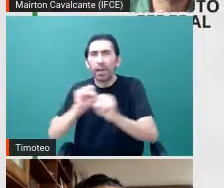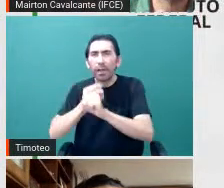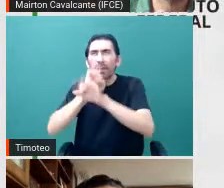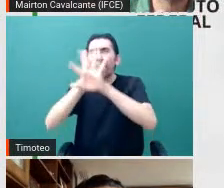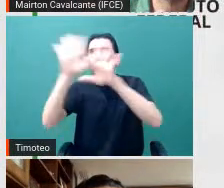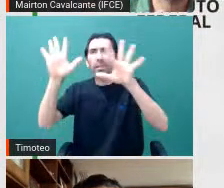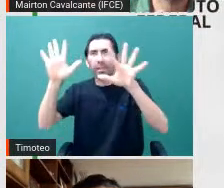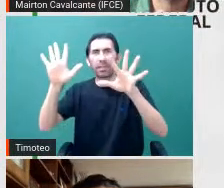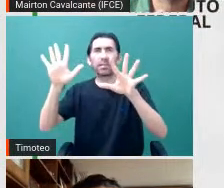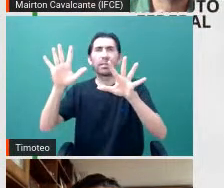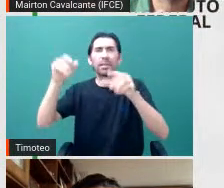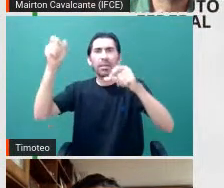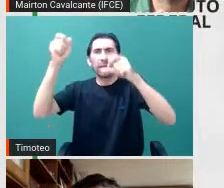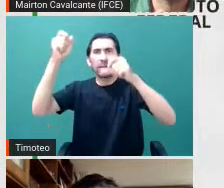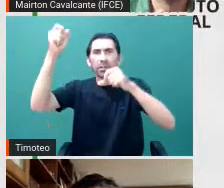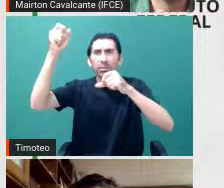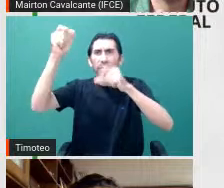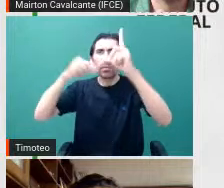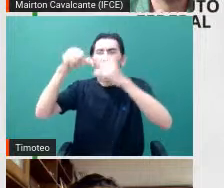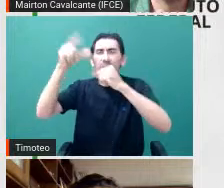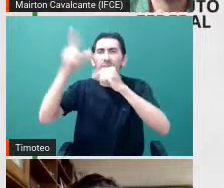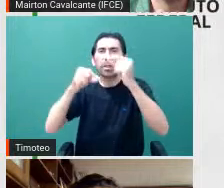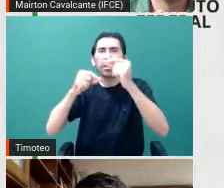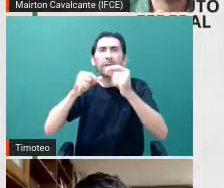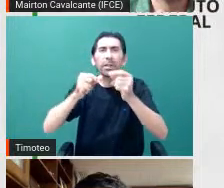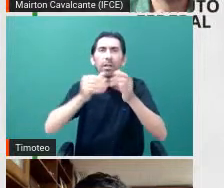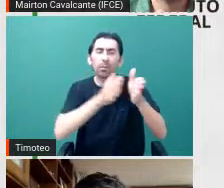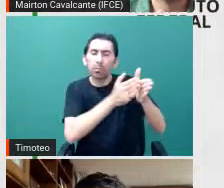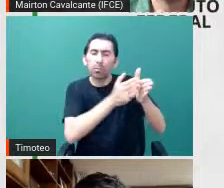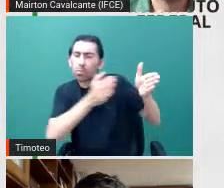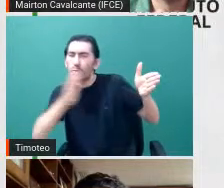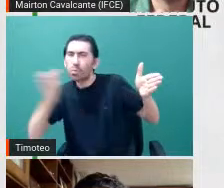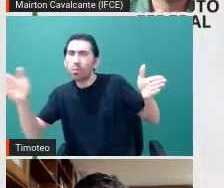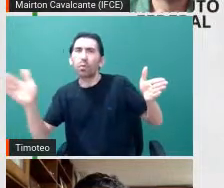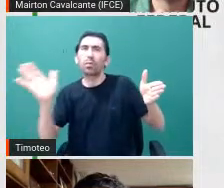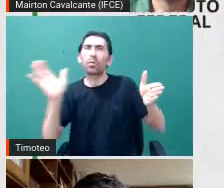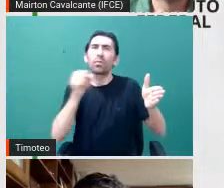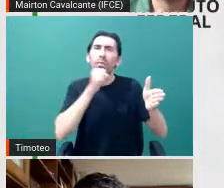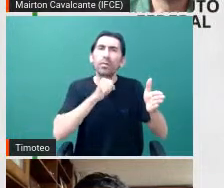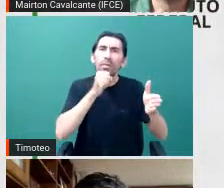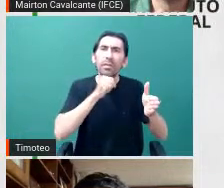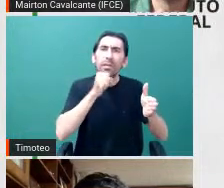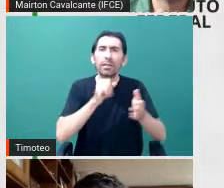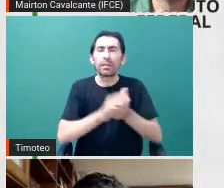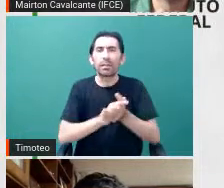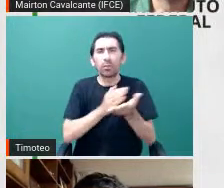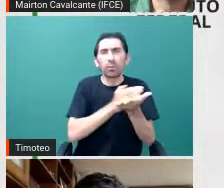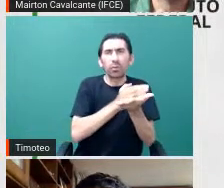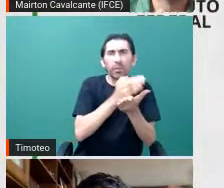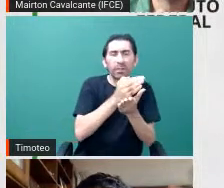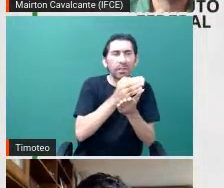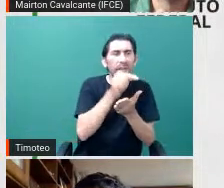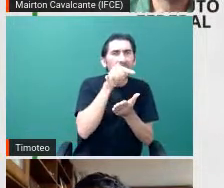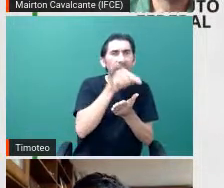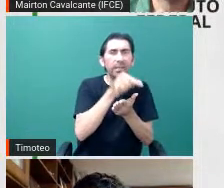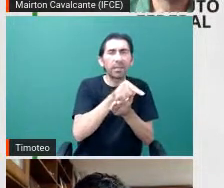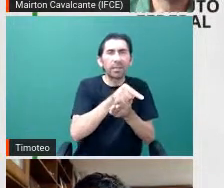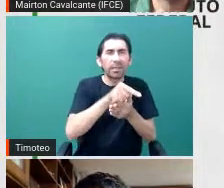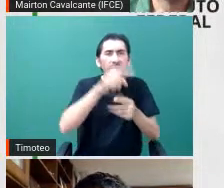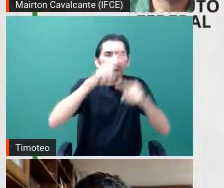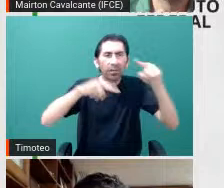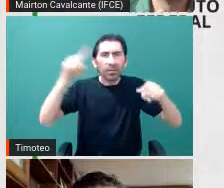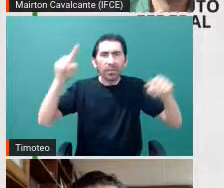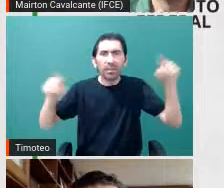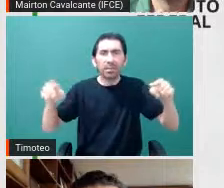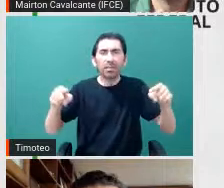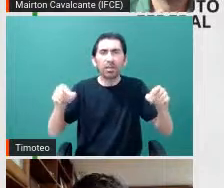tempo. Então, esse gráfico aqui embaixo está mostrando a variação do brilho da estrela devido a variações